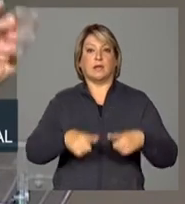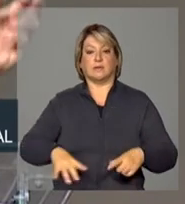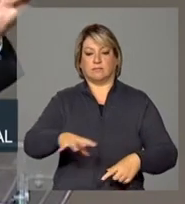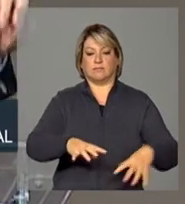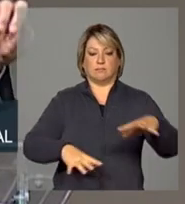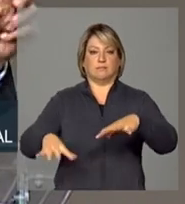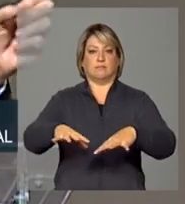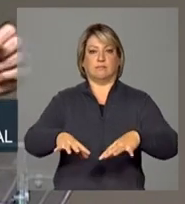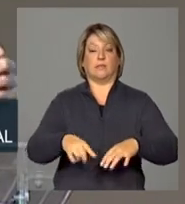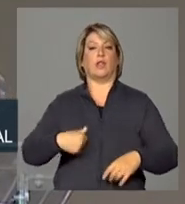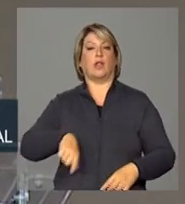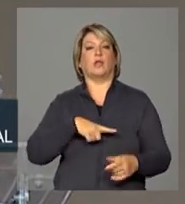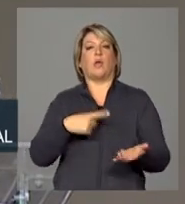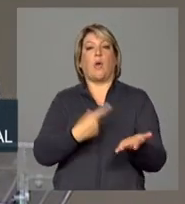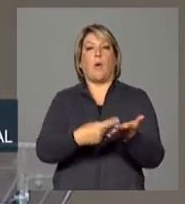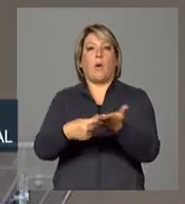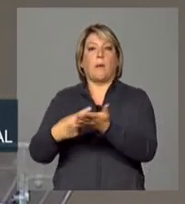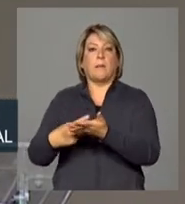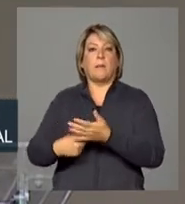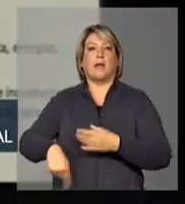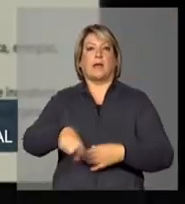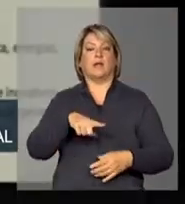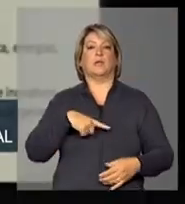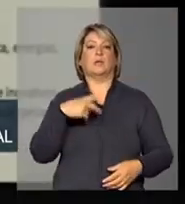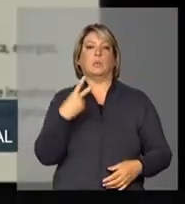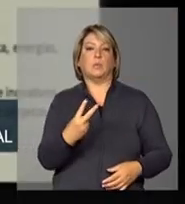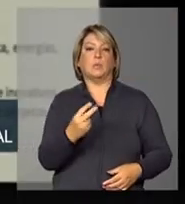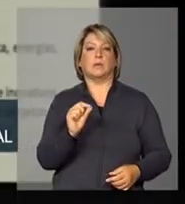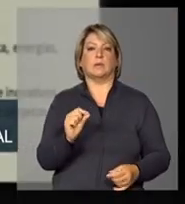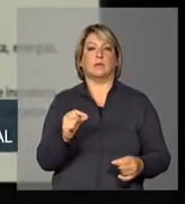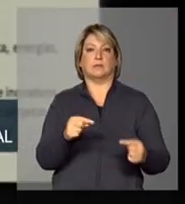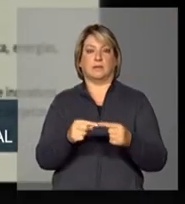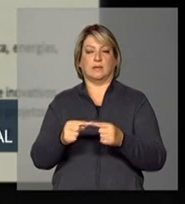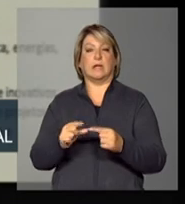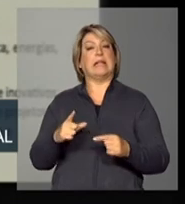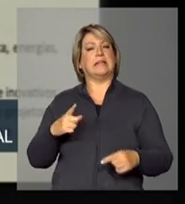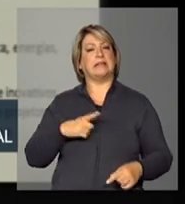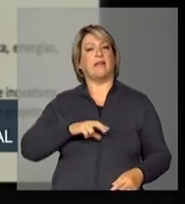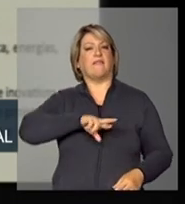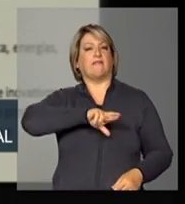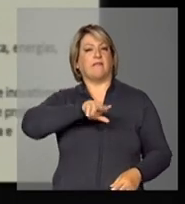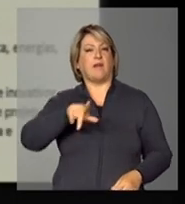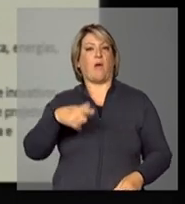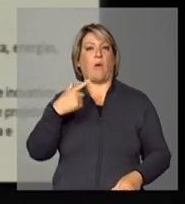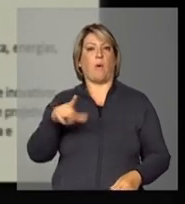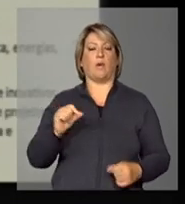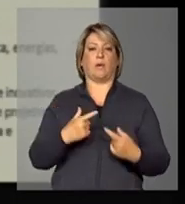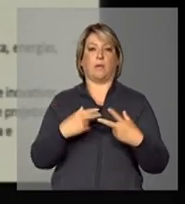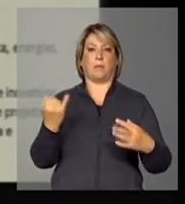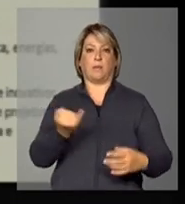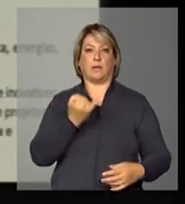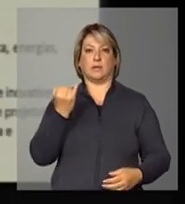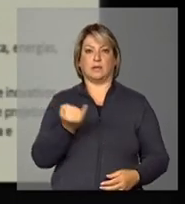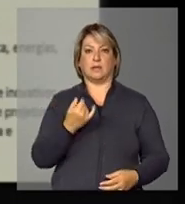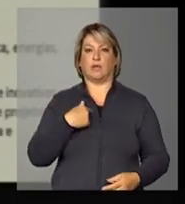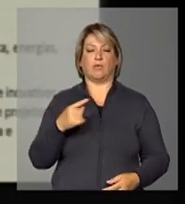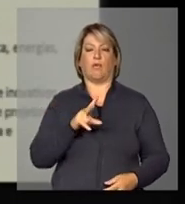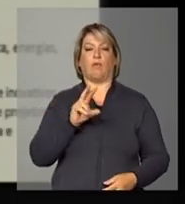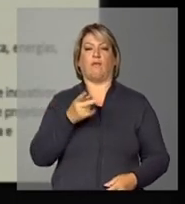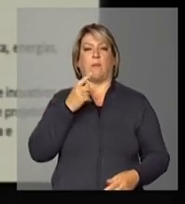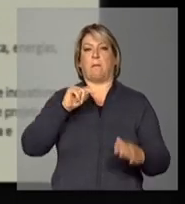combinando aquelas duas características. Além disso, temos várias outras condições importantes que eu não vou me deter